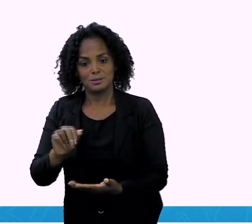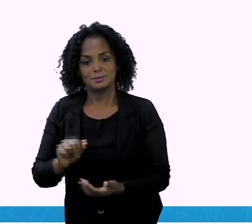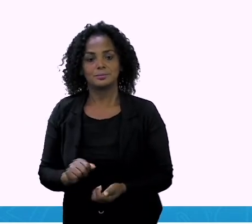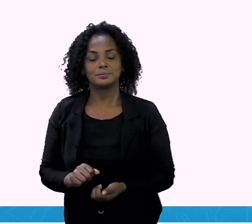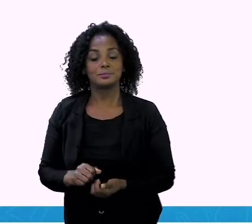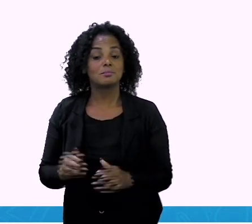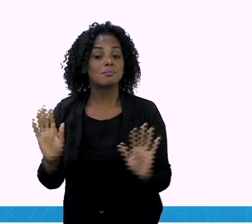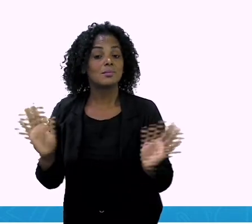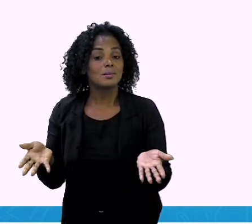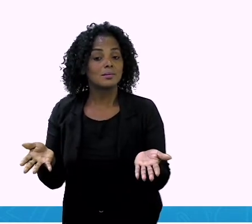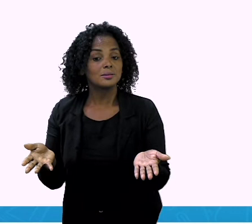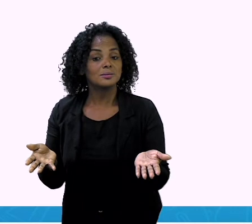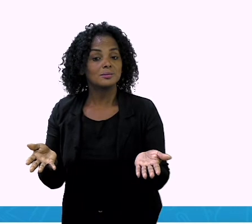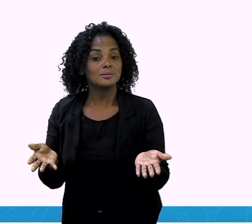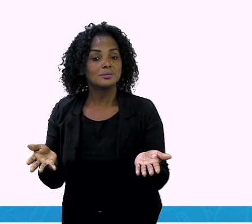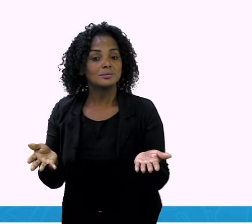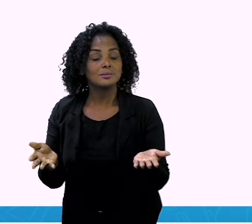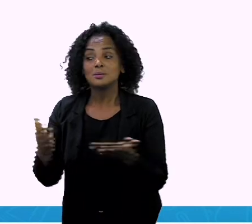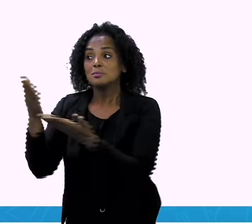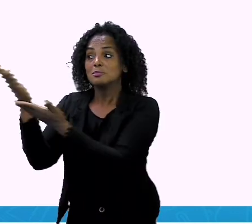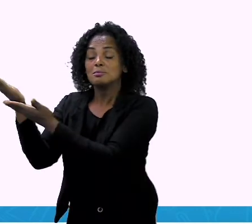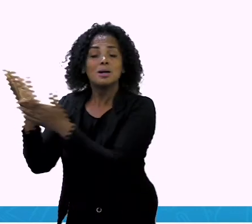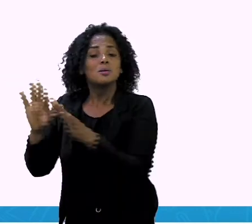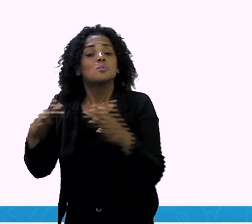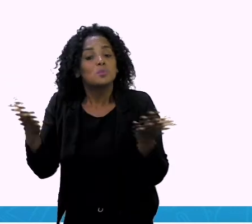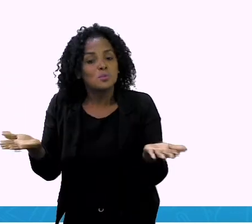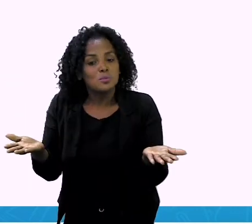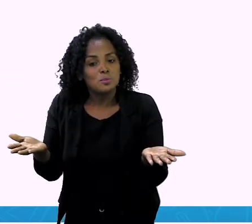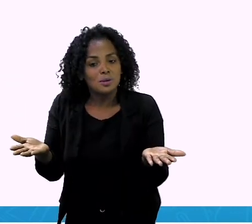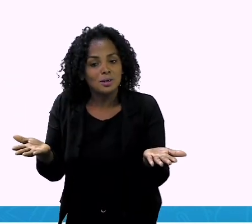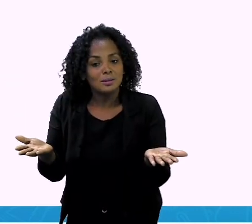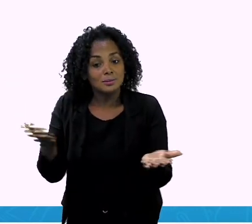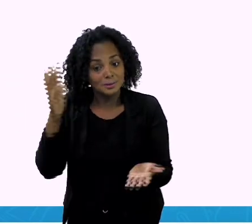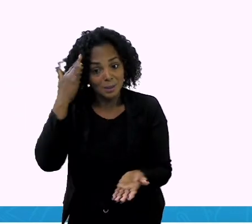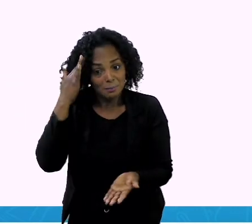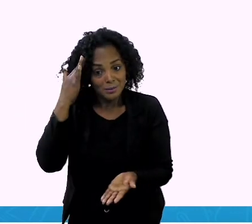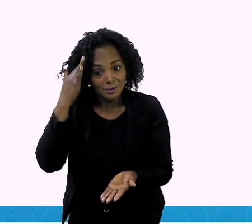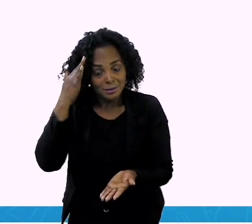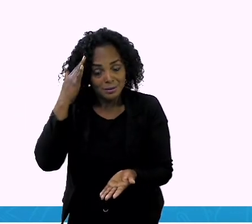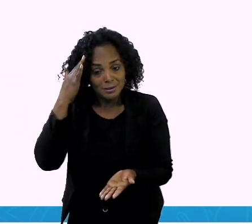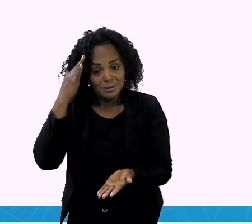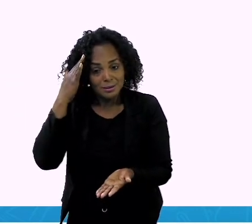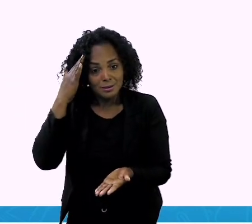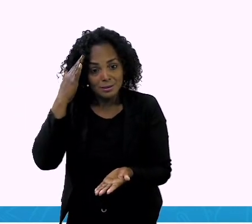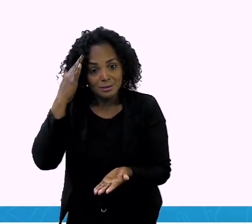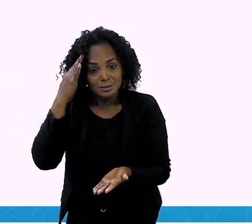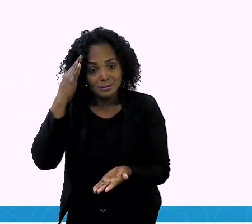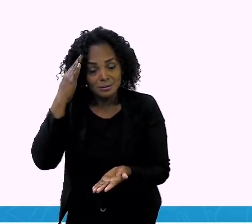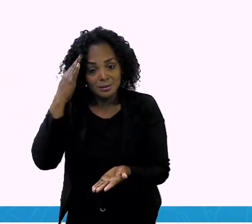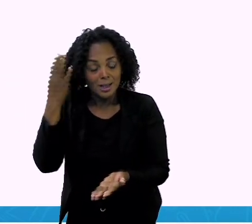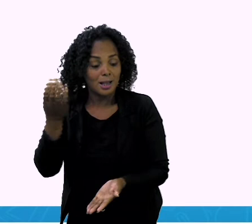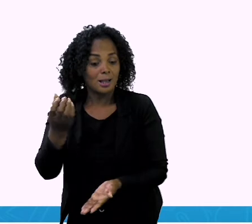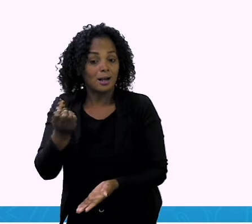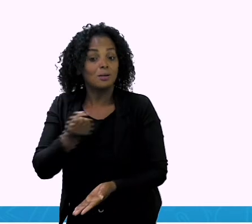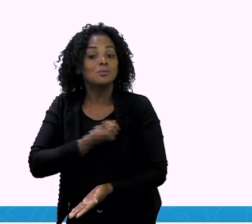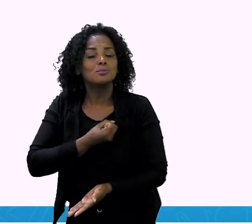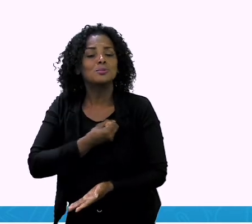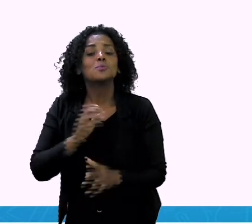E agora? Qual esse valor aqui, gente? Quem consegue falar primeiro? Ó, o numeral aqui, dez.